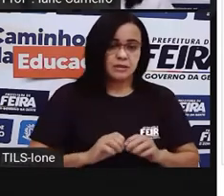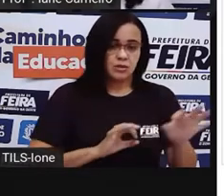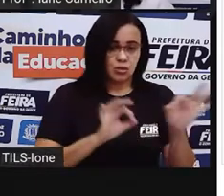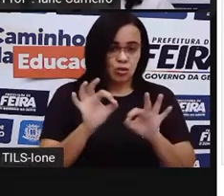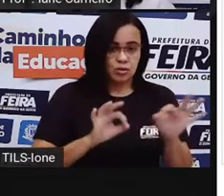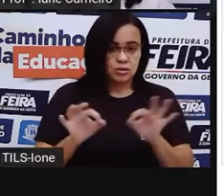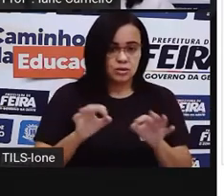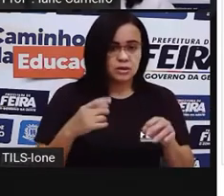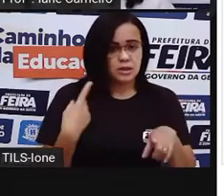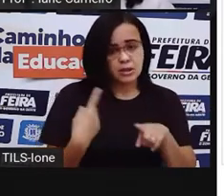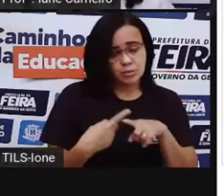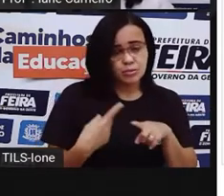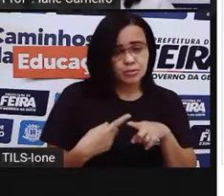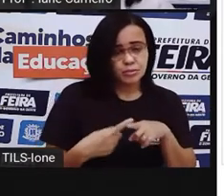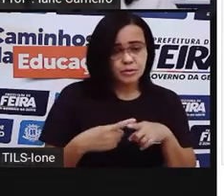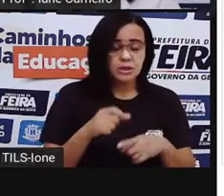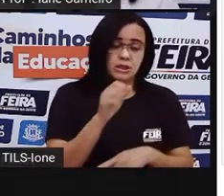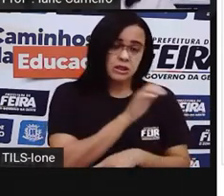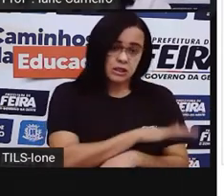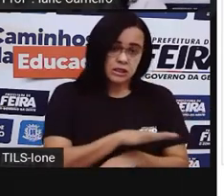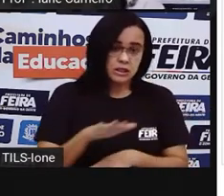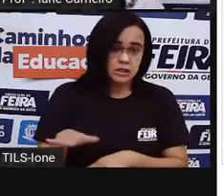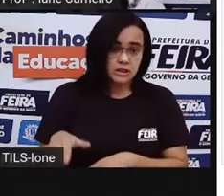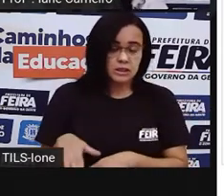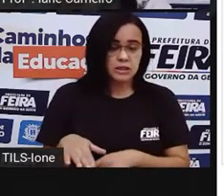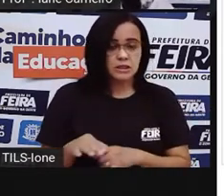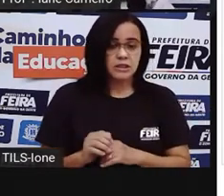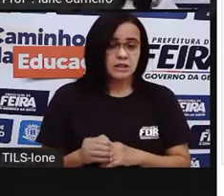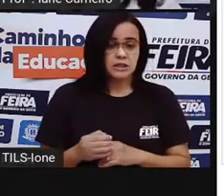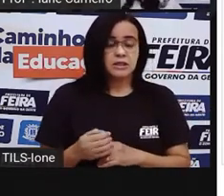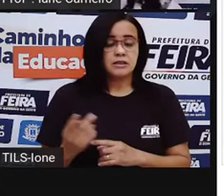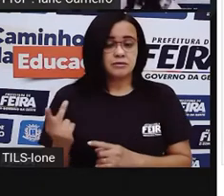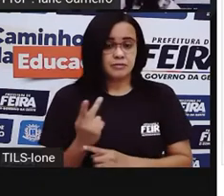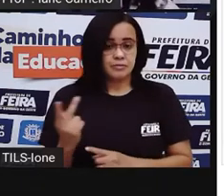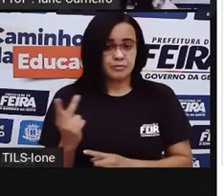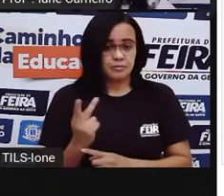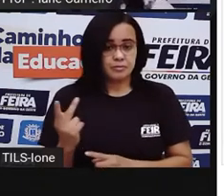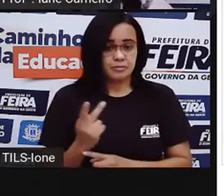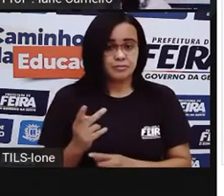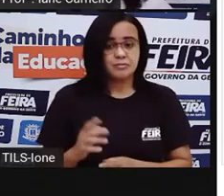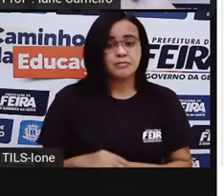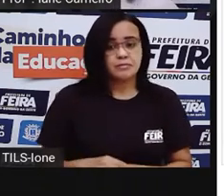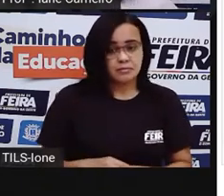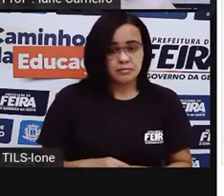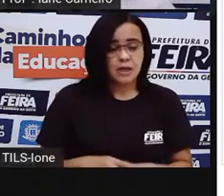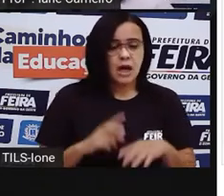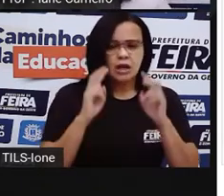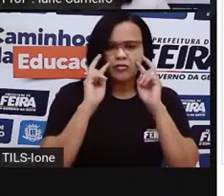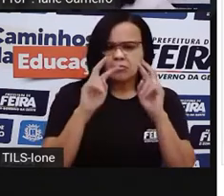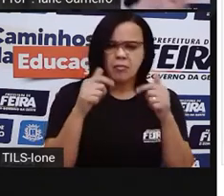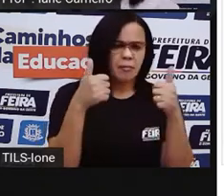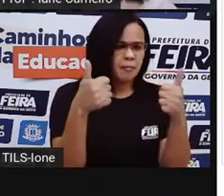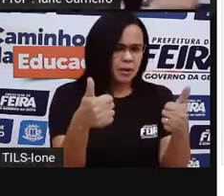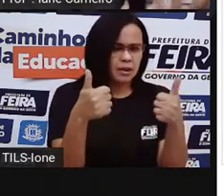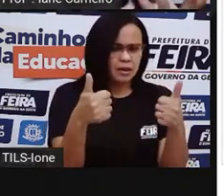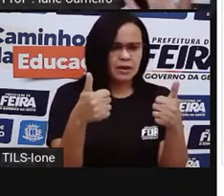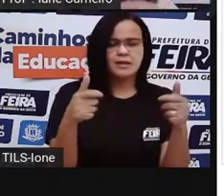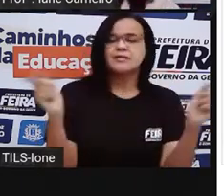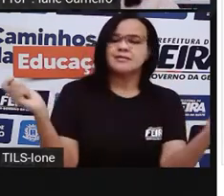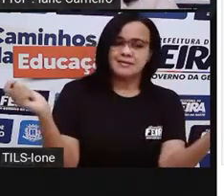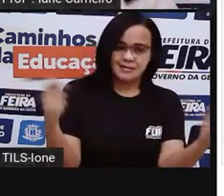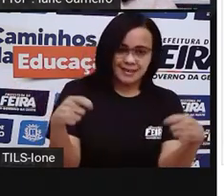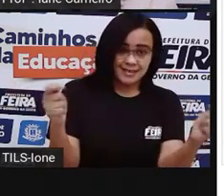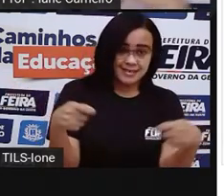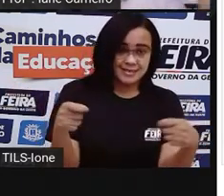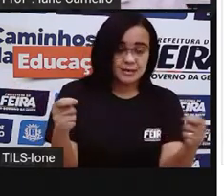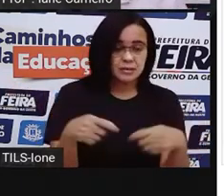todas as crianças sentadinhas aqui, ó, uma do lado da outra. E aí todas elas conseguem ter uma visão, né? Aí quando a sala